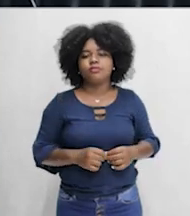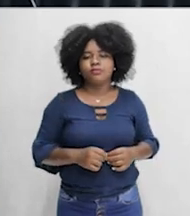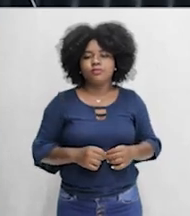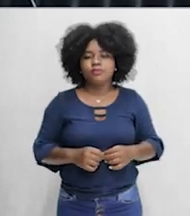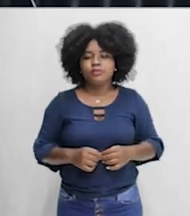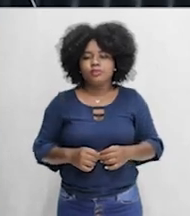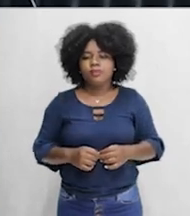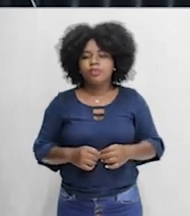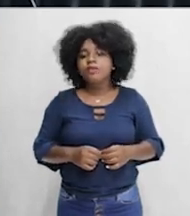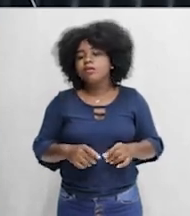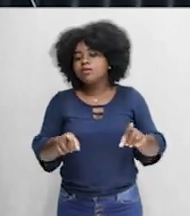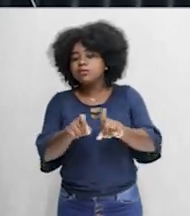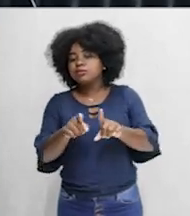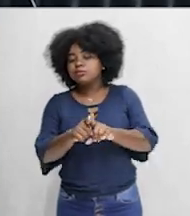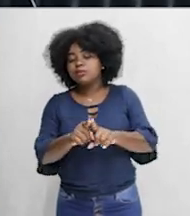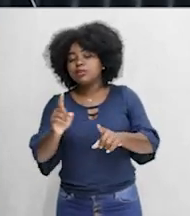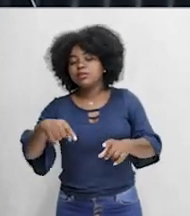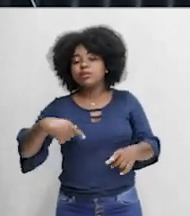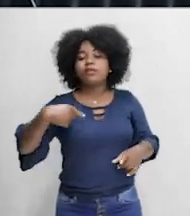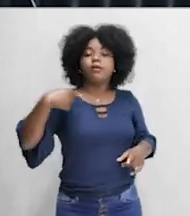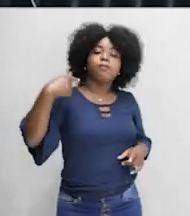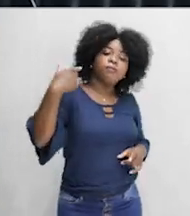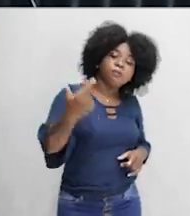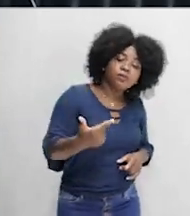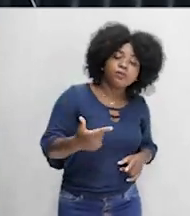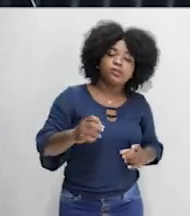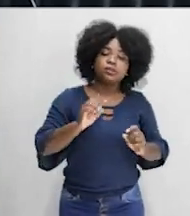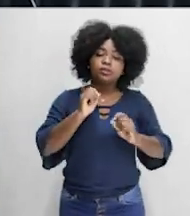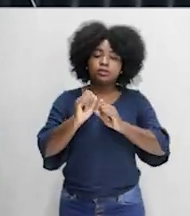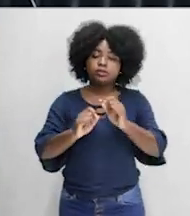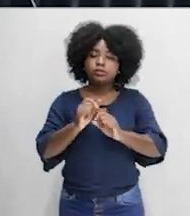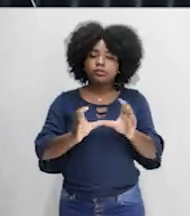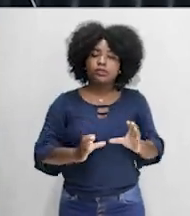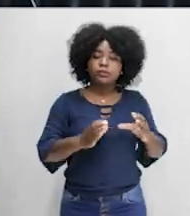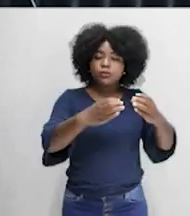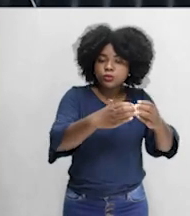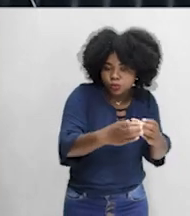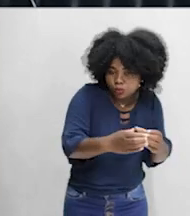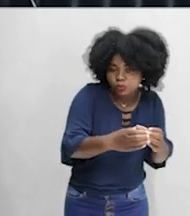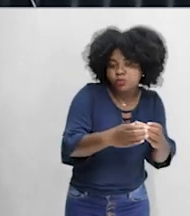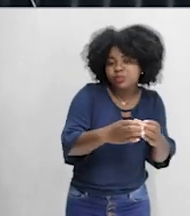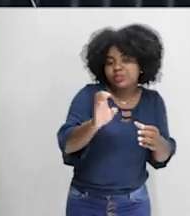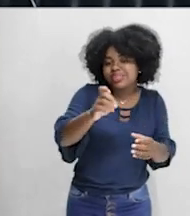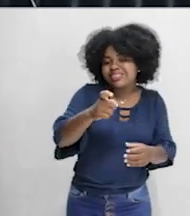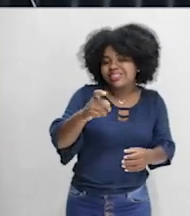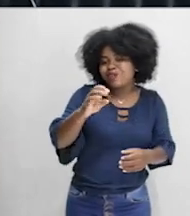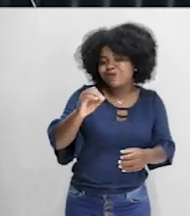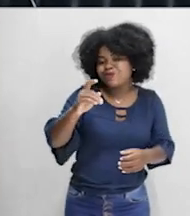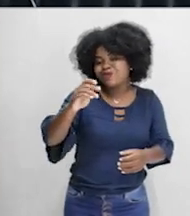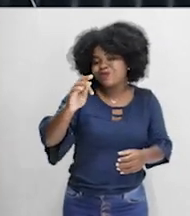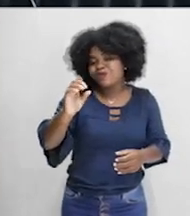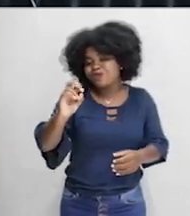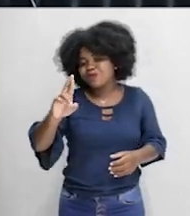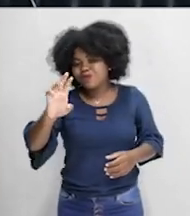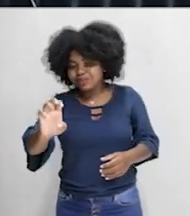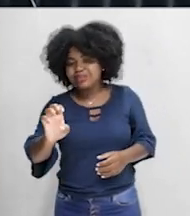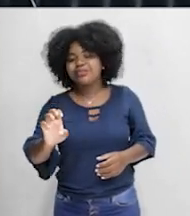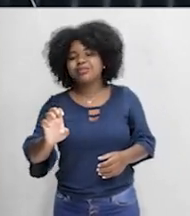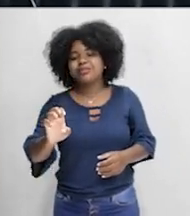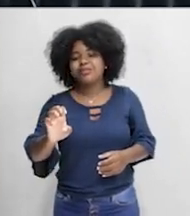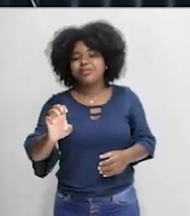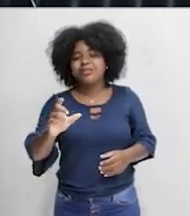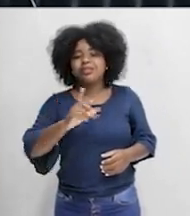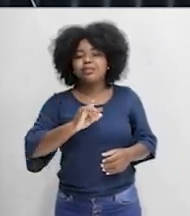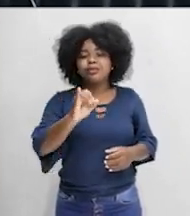vai para os órgãos executores, ou seja, aqueles que vão executar essas regras propostas pelo Ministério do Meio Ambiente, em